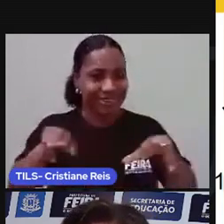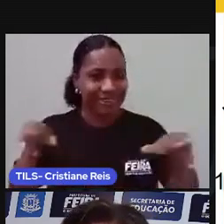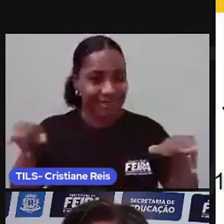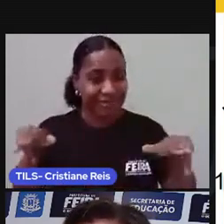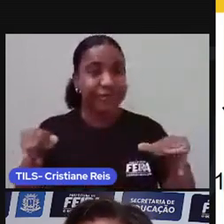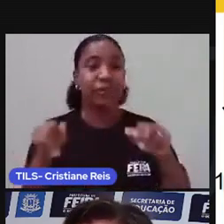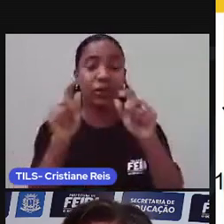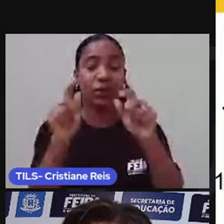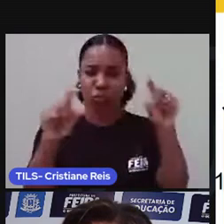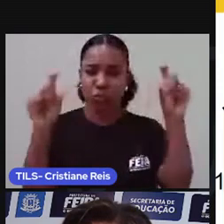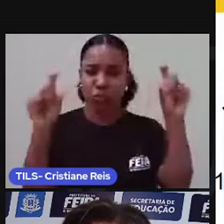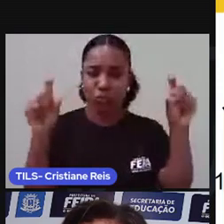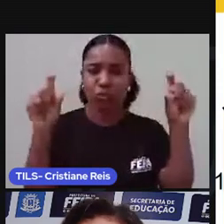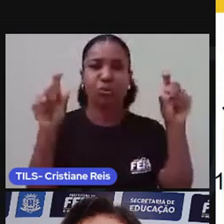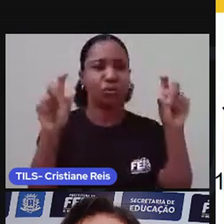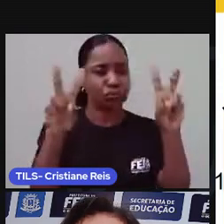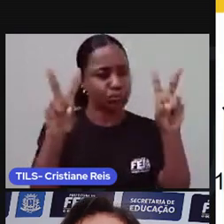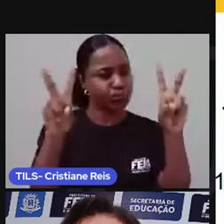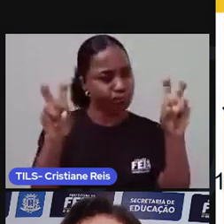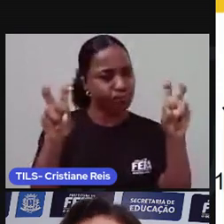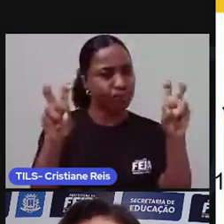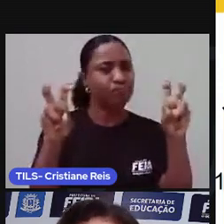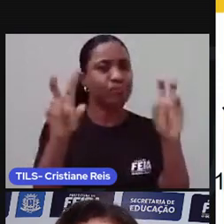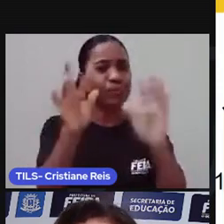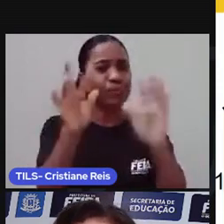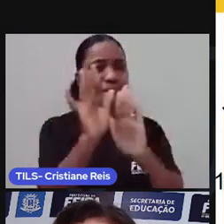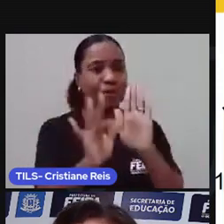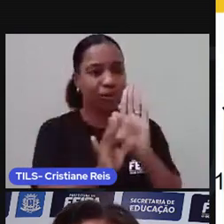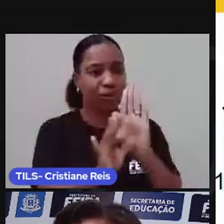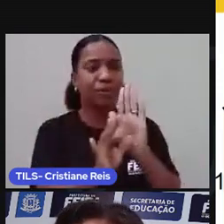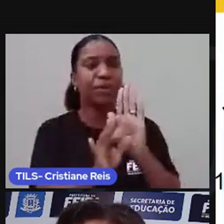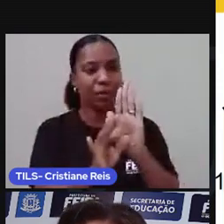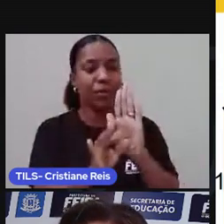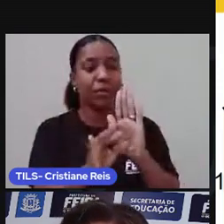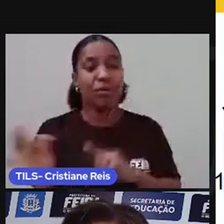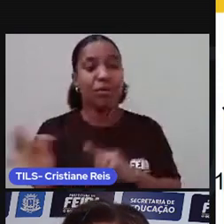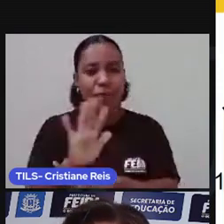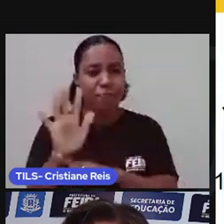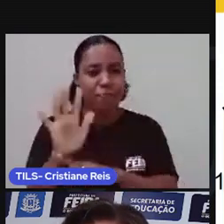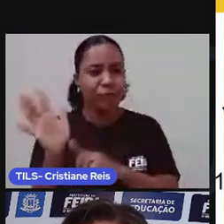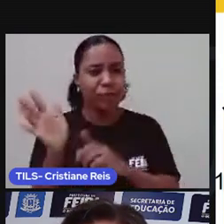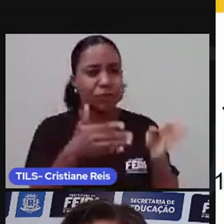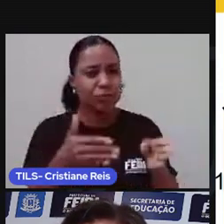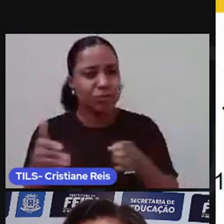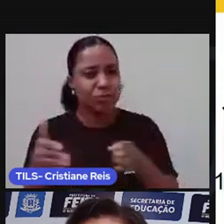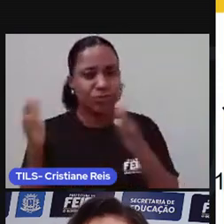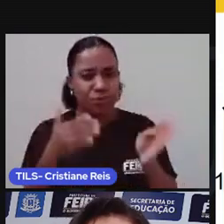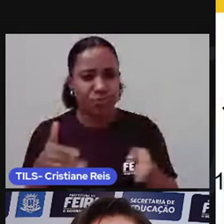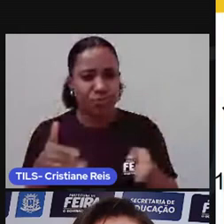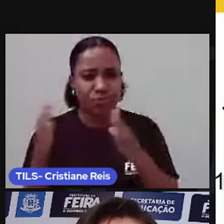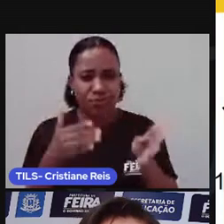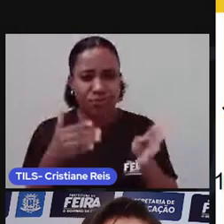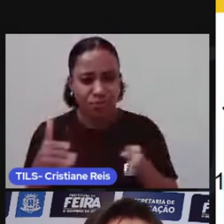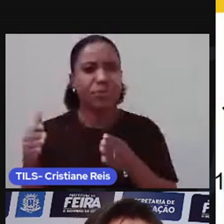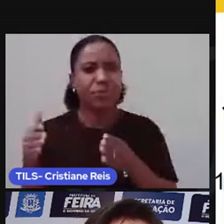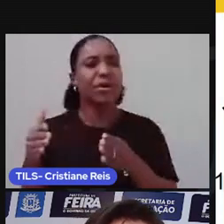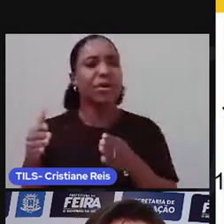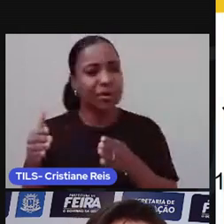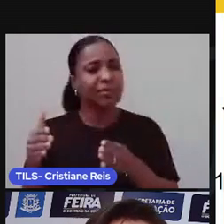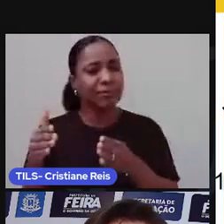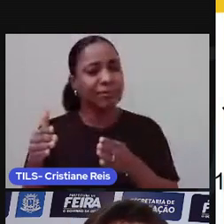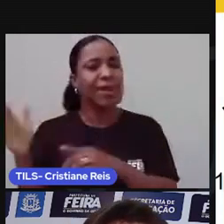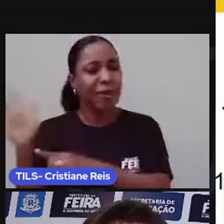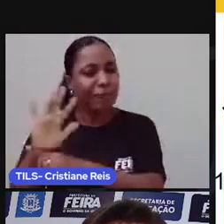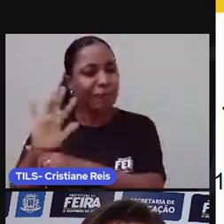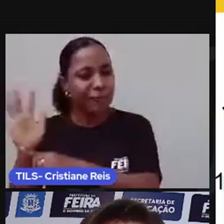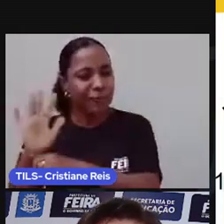o título do texto, relacione ao vídeo assistido na aula anterior e aos seus conhecimentos